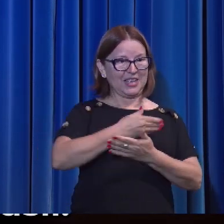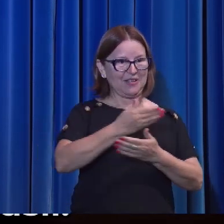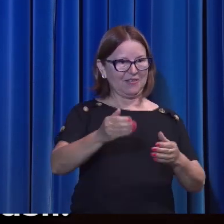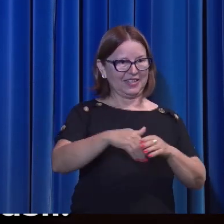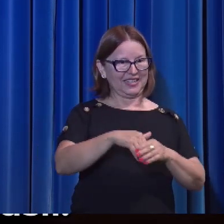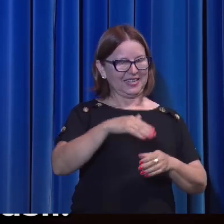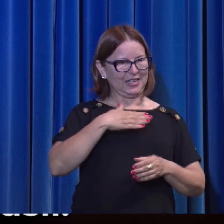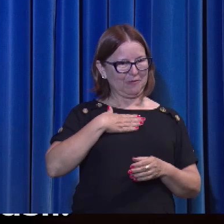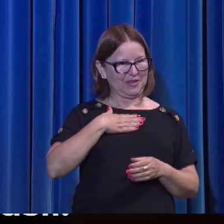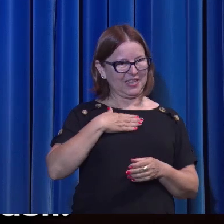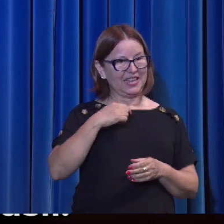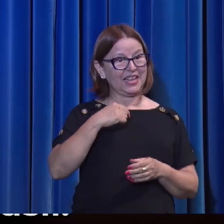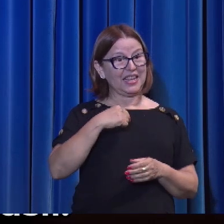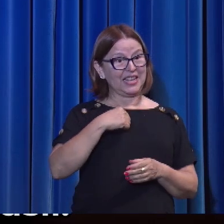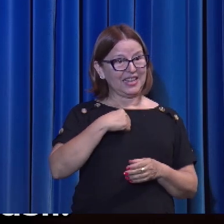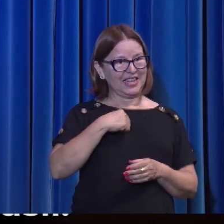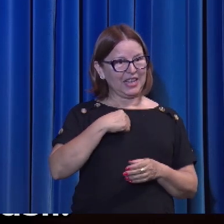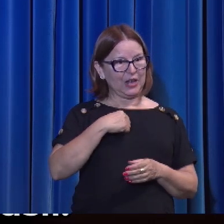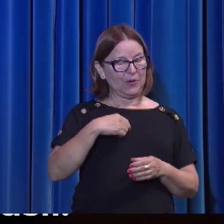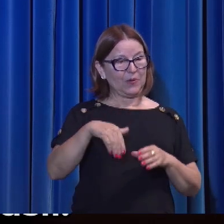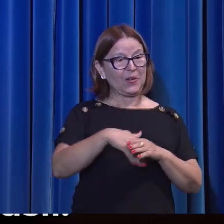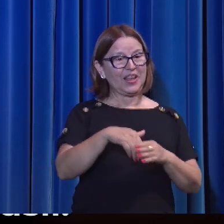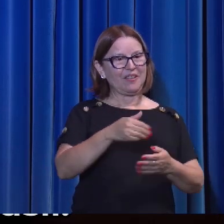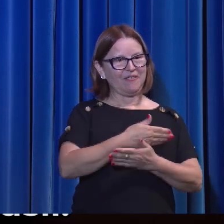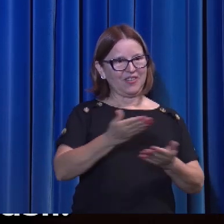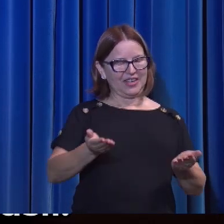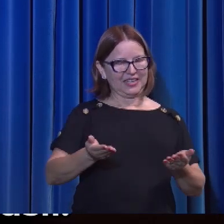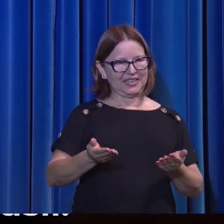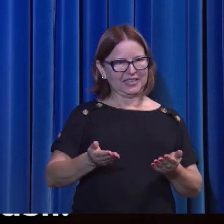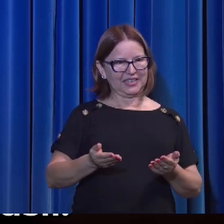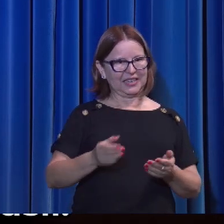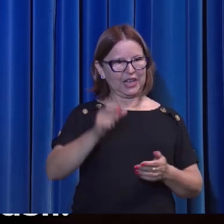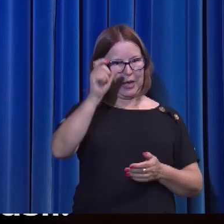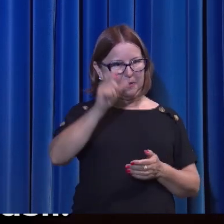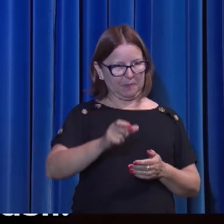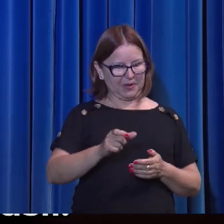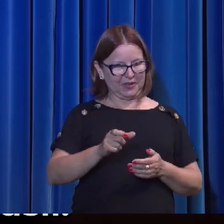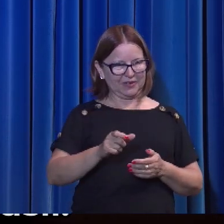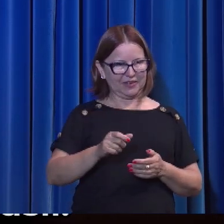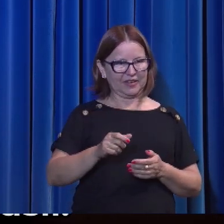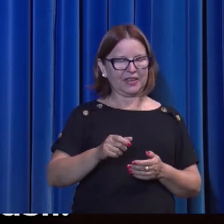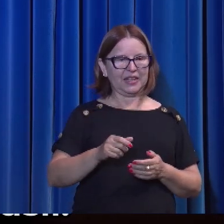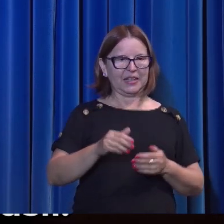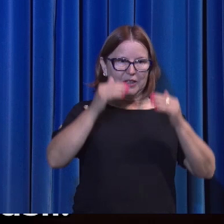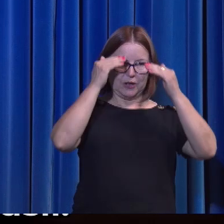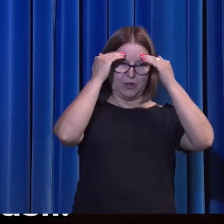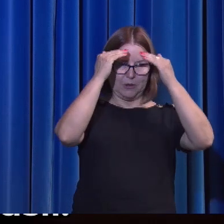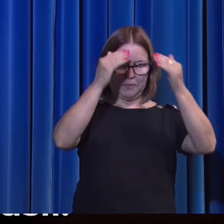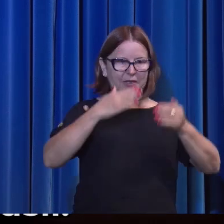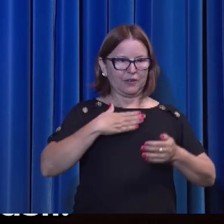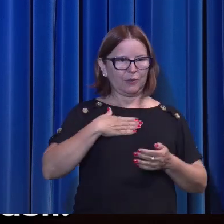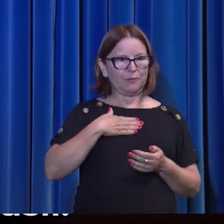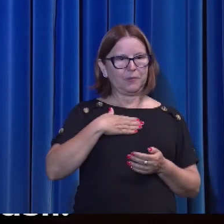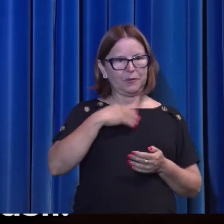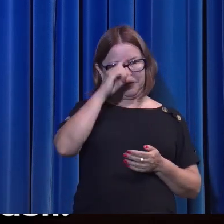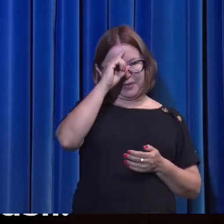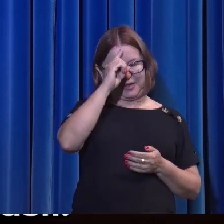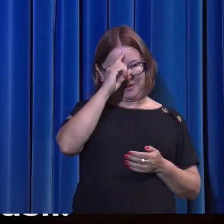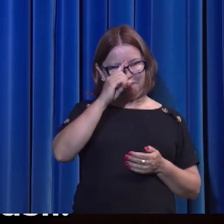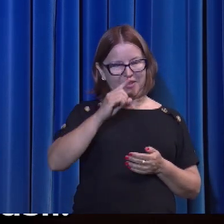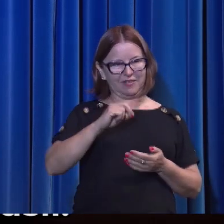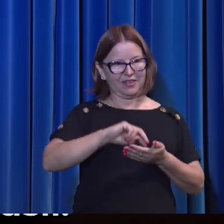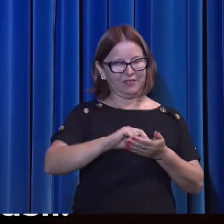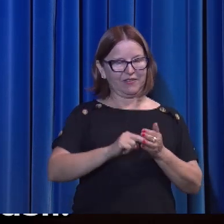e eu em vós. Aquele que tem os meus mandamentos e os guarda, esse é o que me ama.